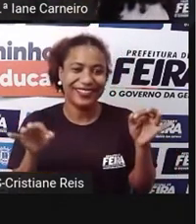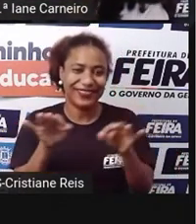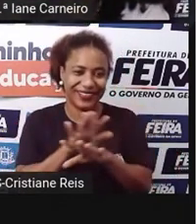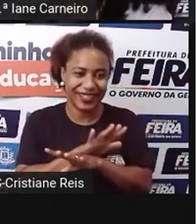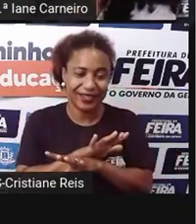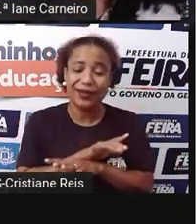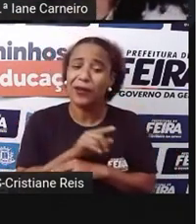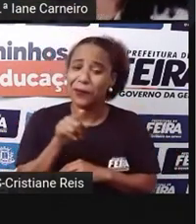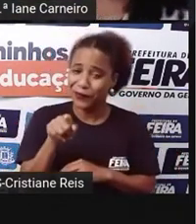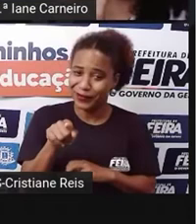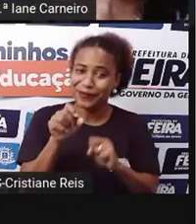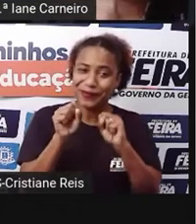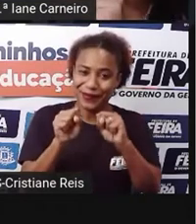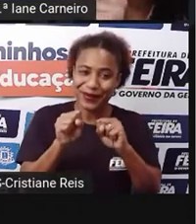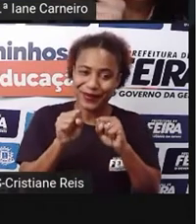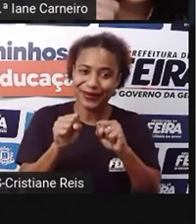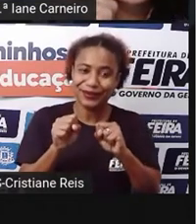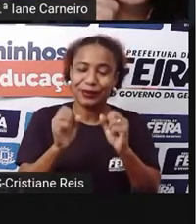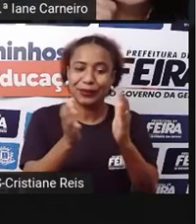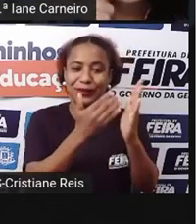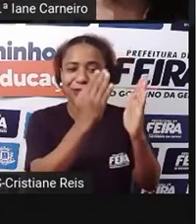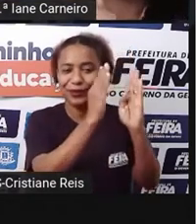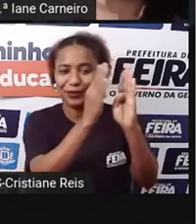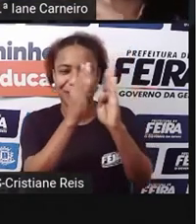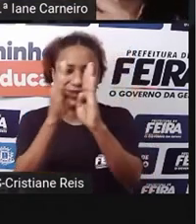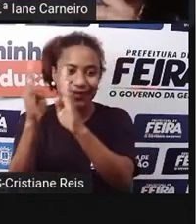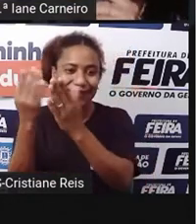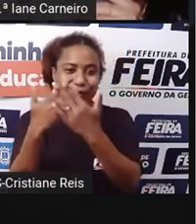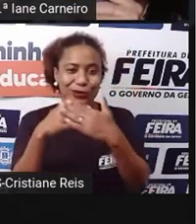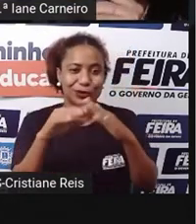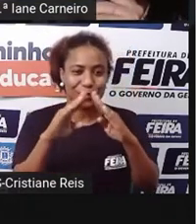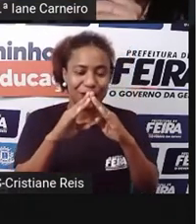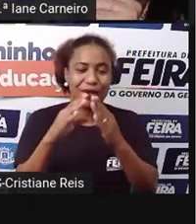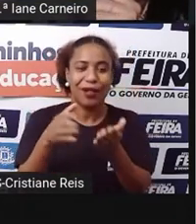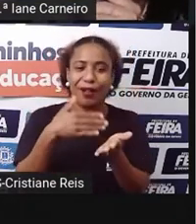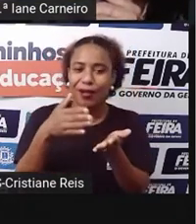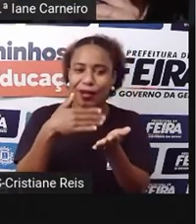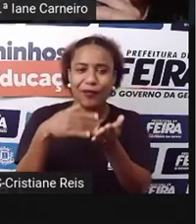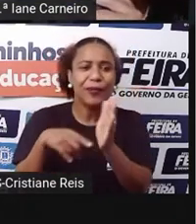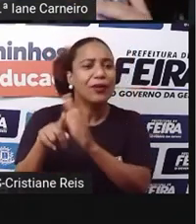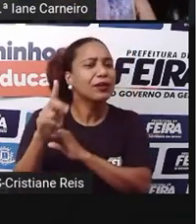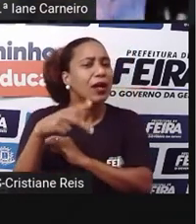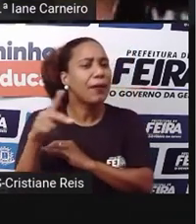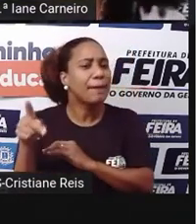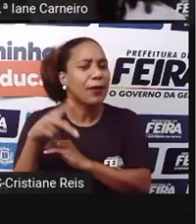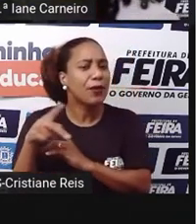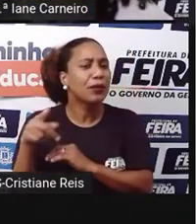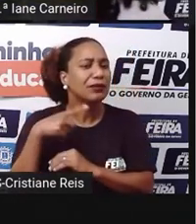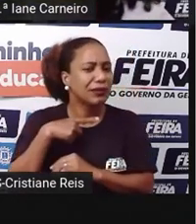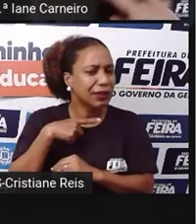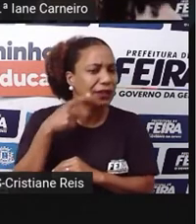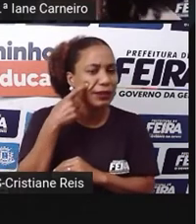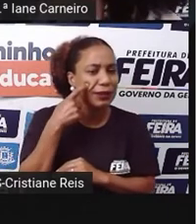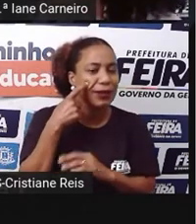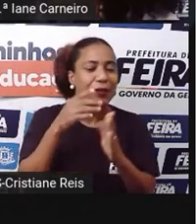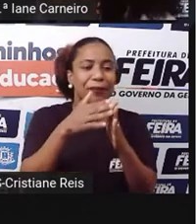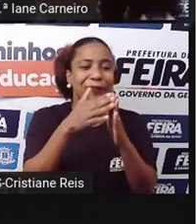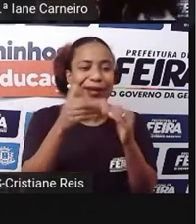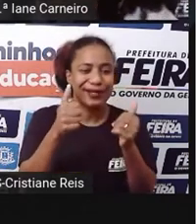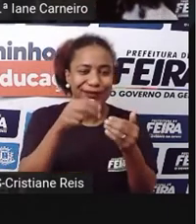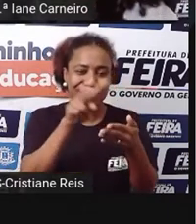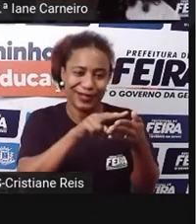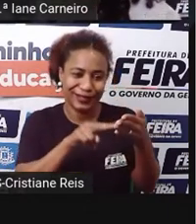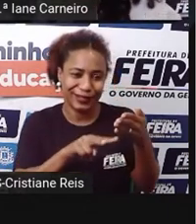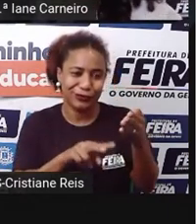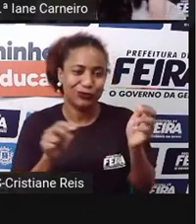pode procurar na biblioteca da sua escola esse livro, vê lá com a Pró, se tem ele, para você pedir alguém para ler com você.